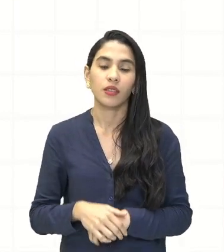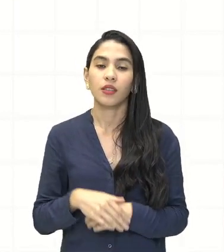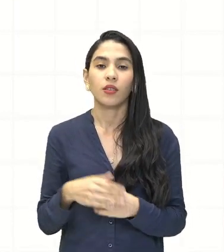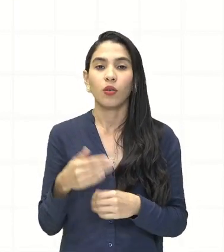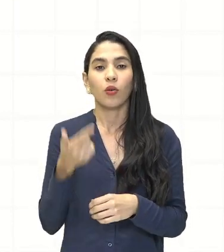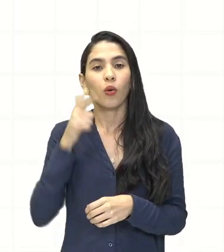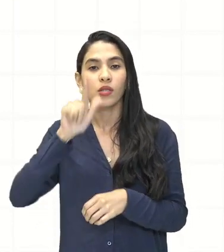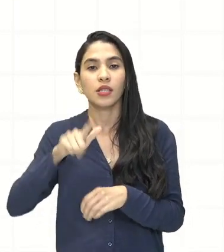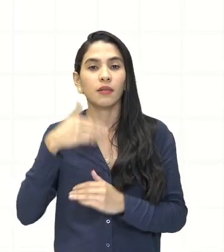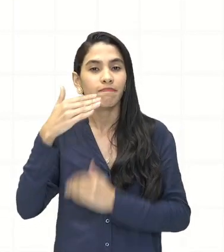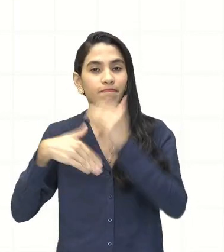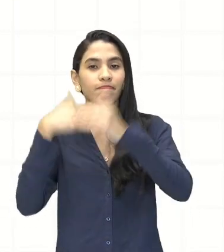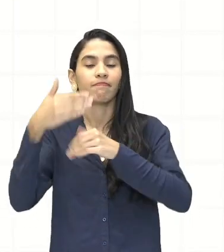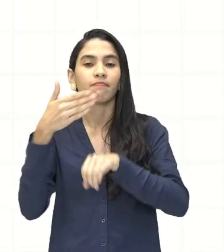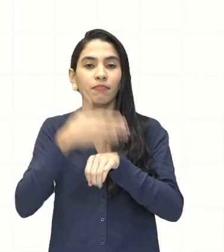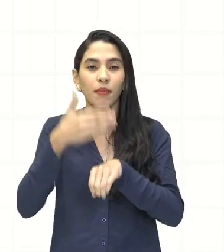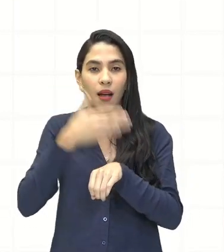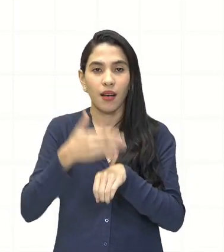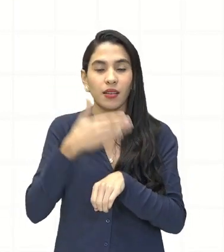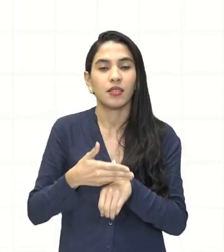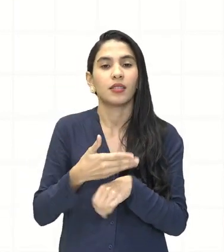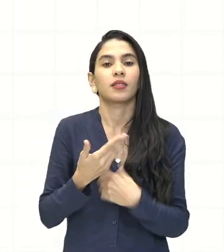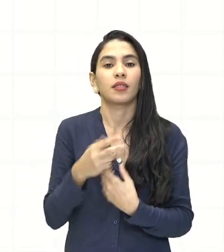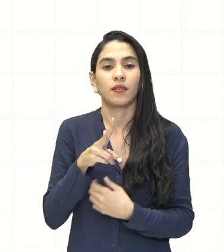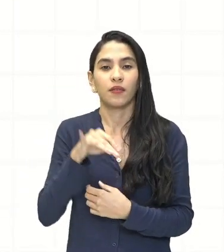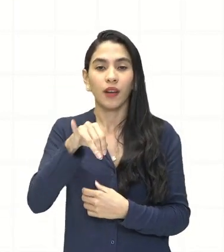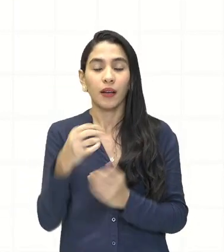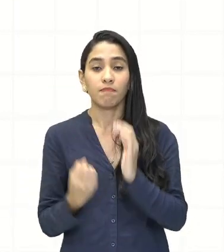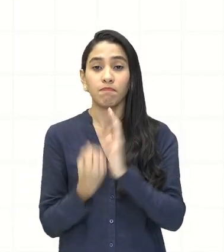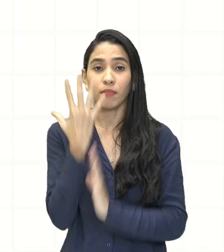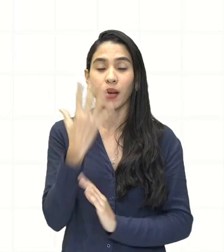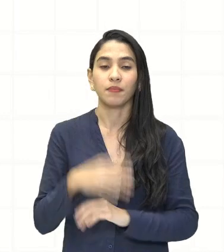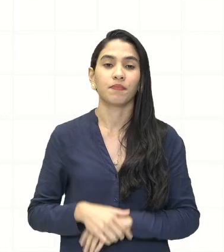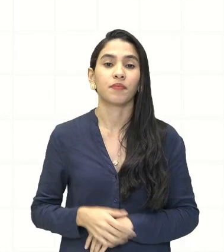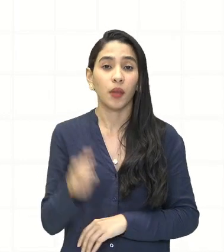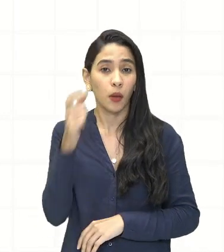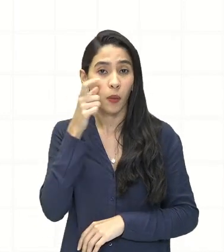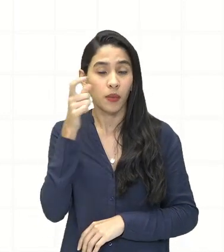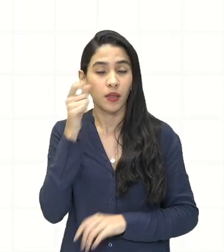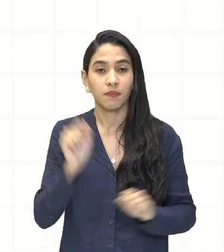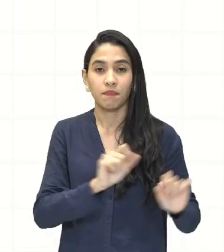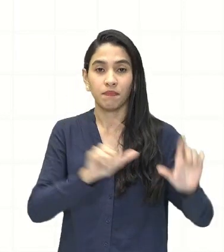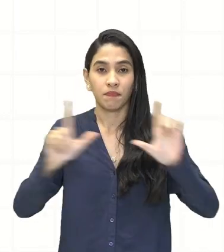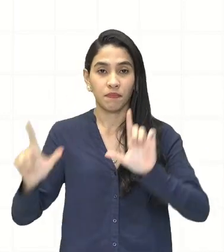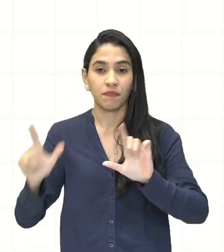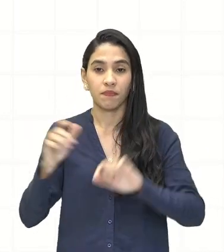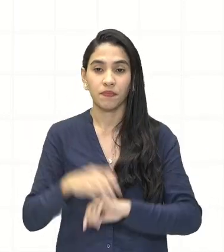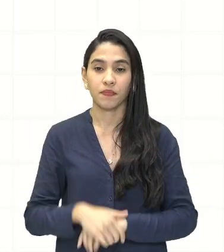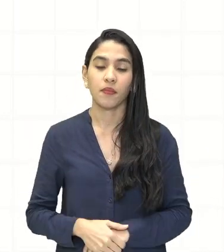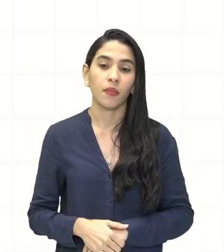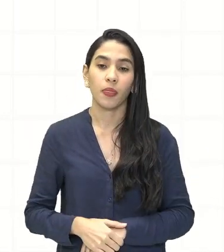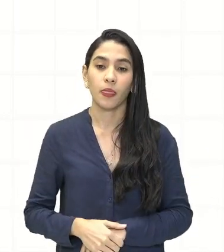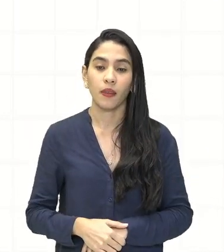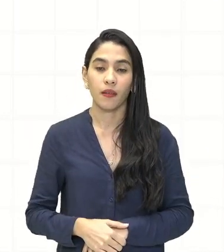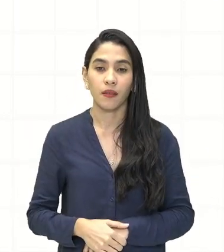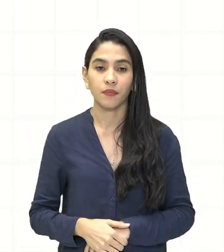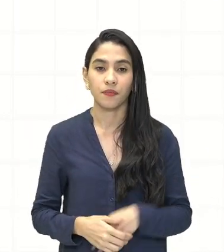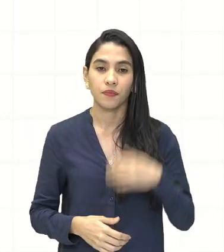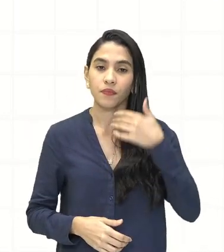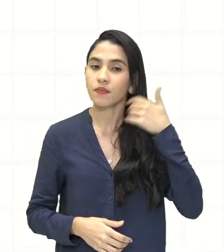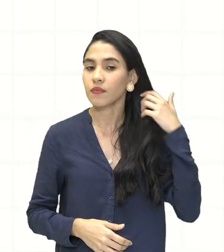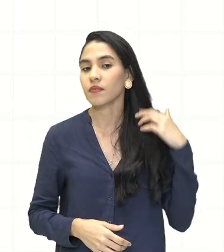práticas comerciais que vão começar a surgir. Então, observem só na nossa próxima cartela, que diz o seguinte.